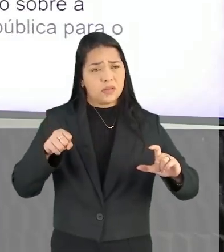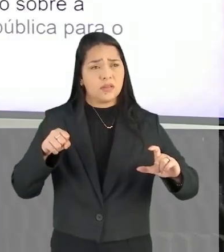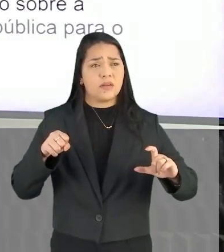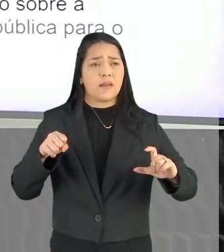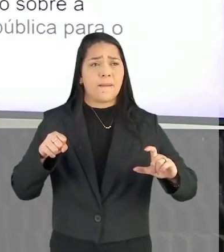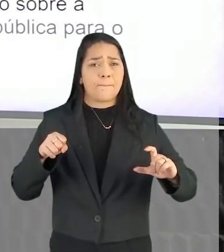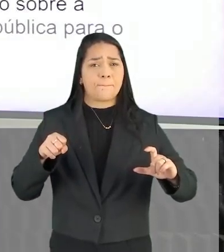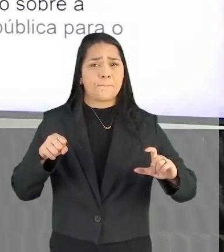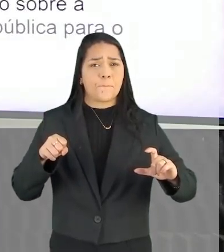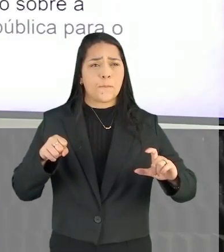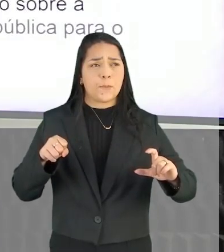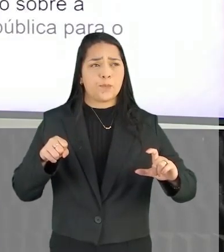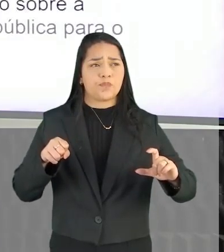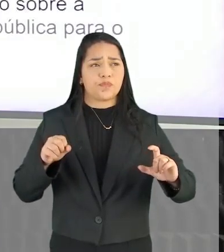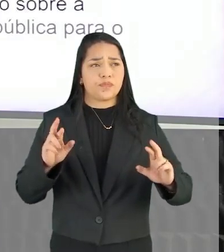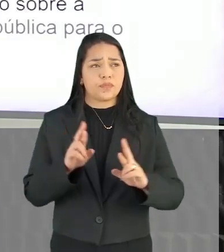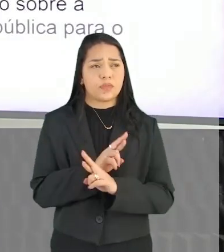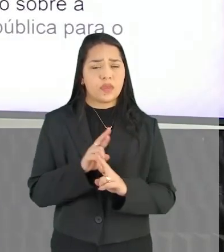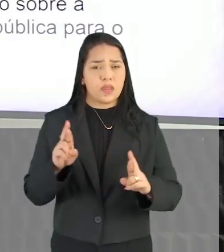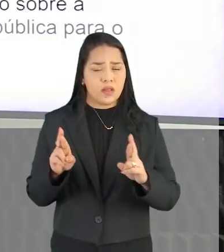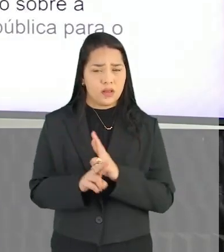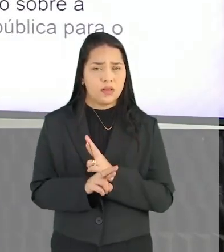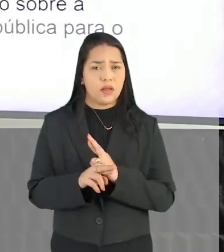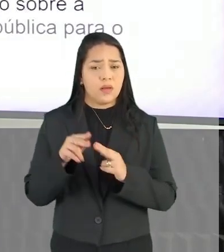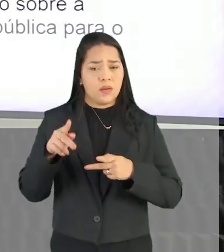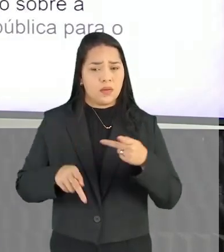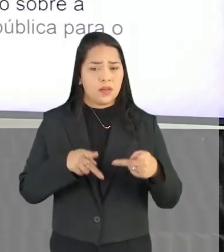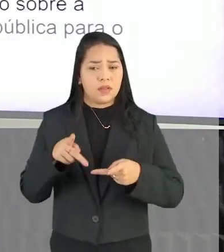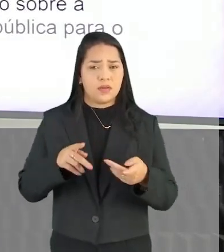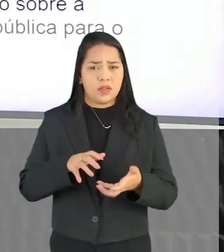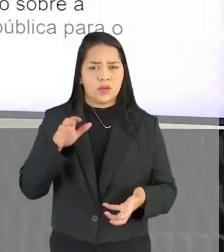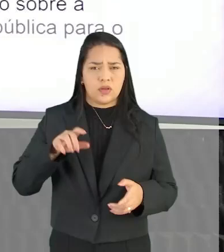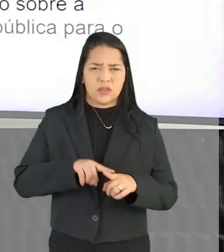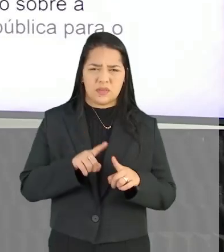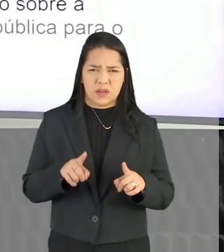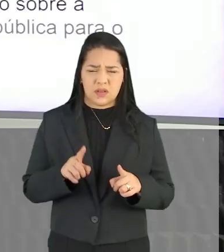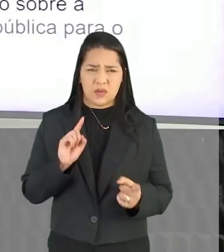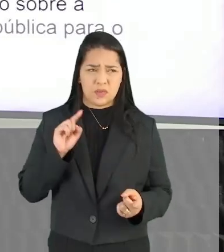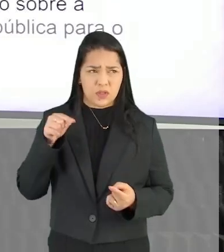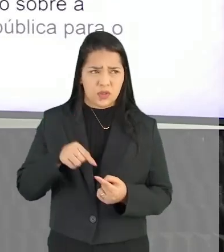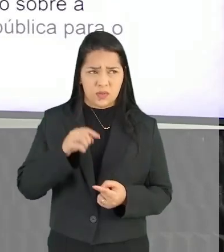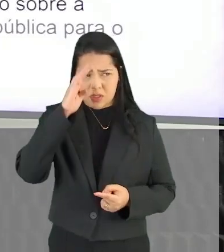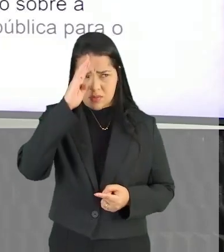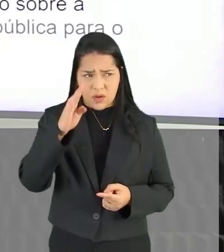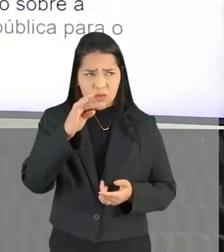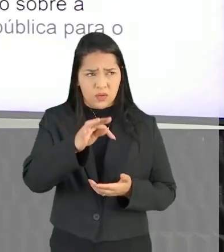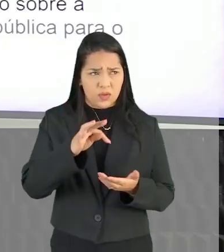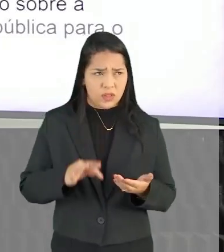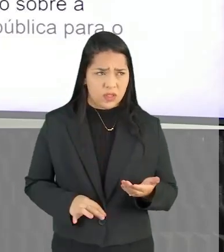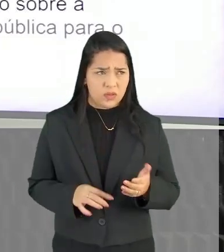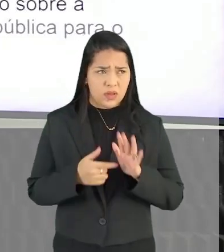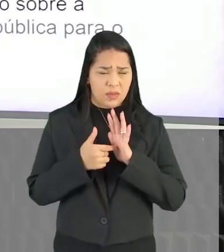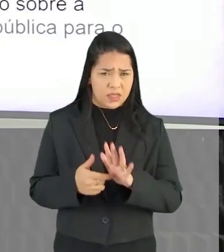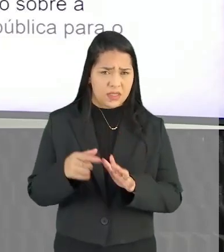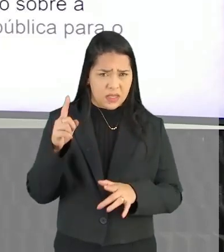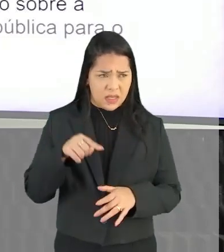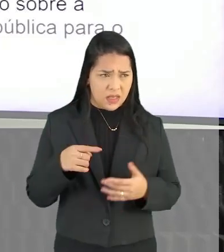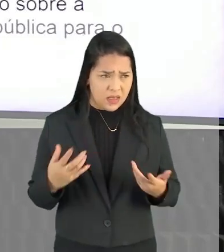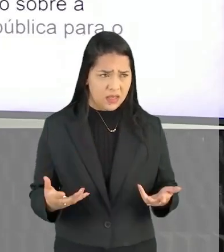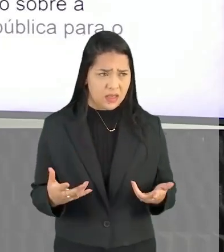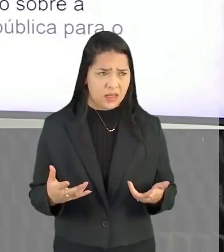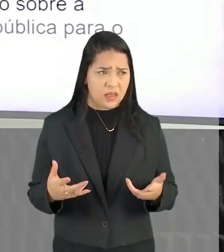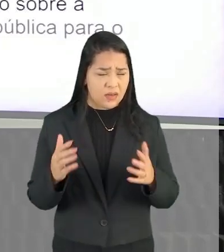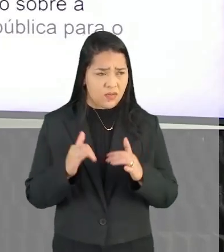relacionada À população idosa Mas será que o objetivo Principal do texto É apresentar isso